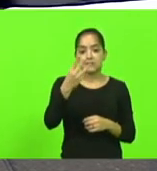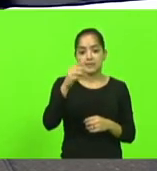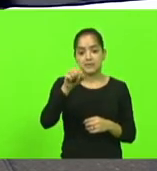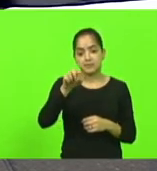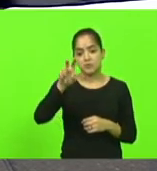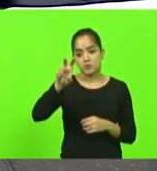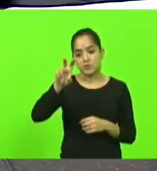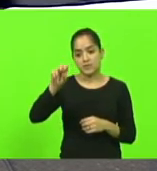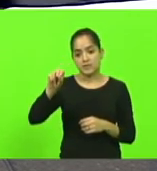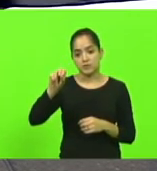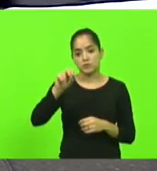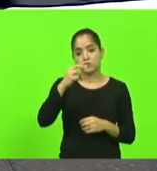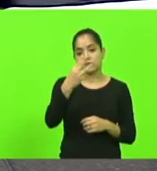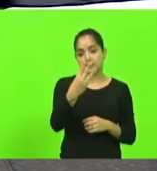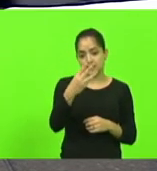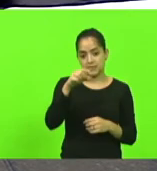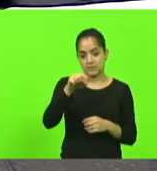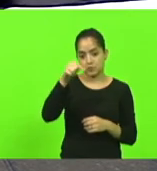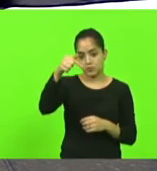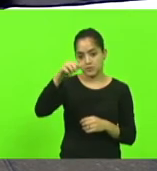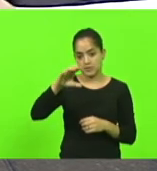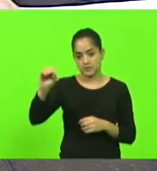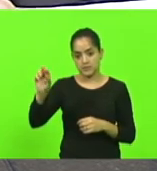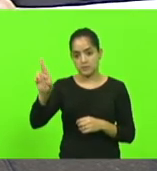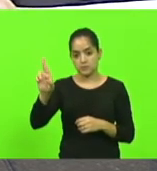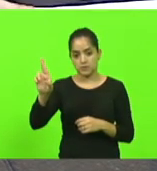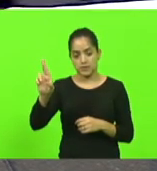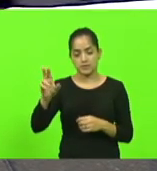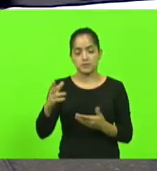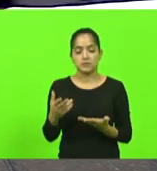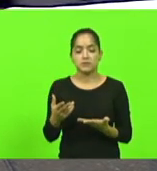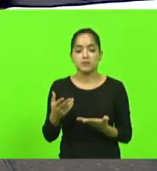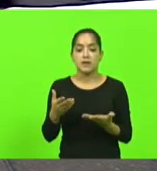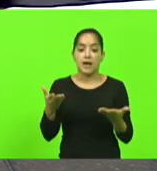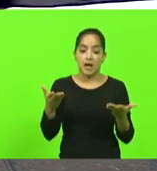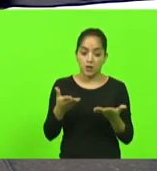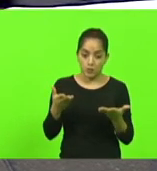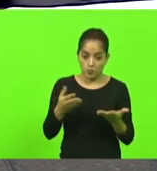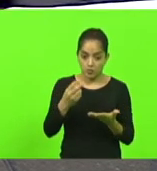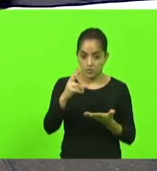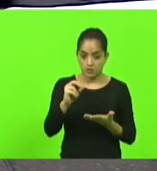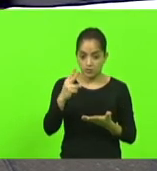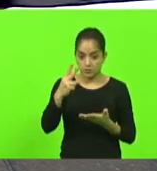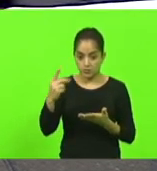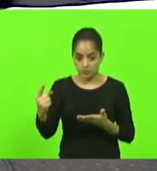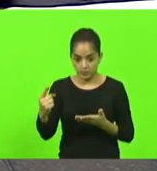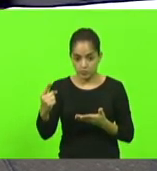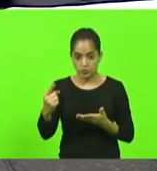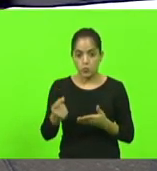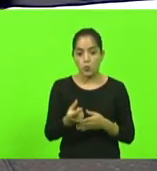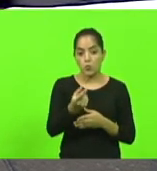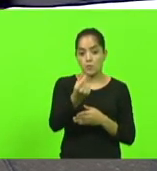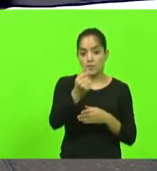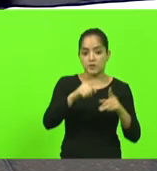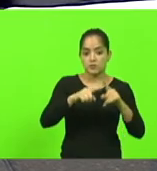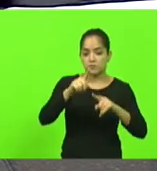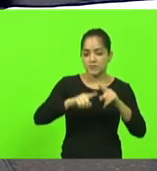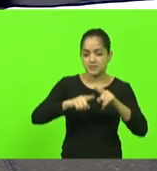3.700 reais por hectare e esse ano com o preço dos insumos